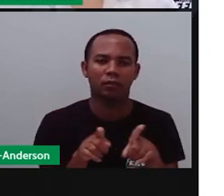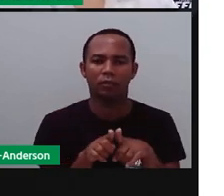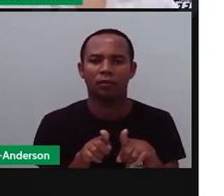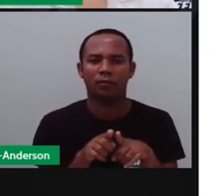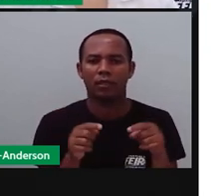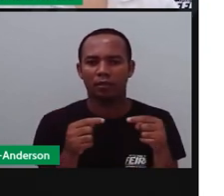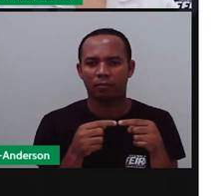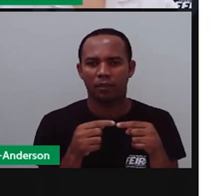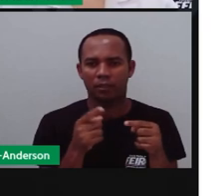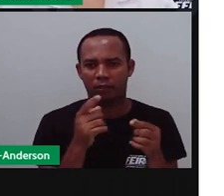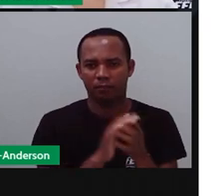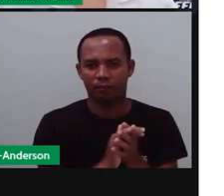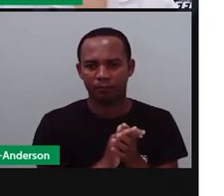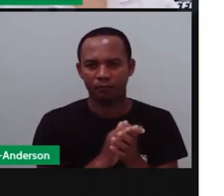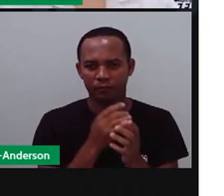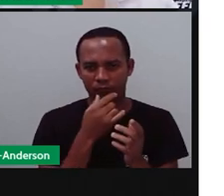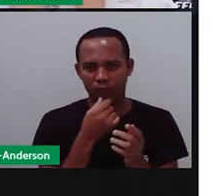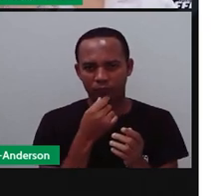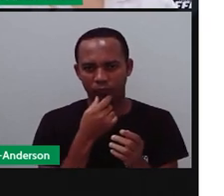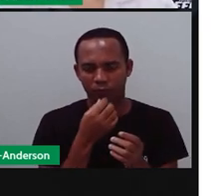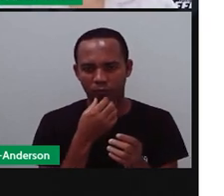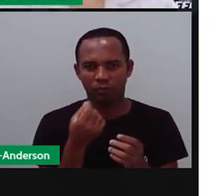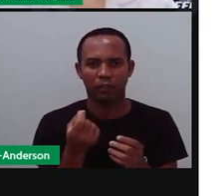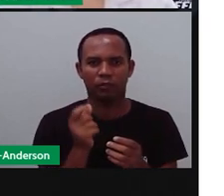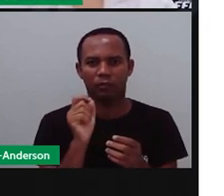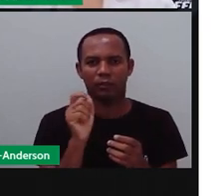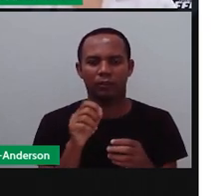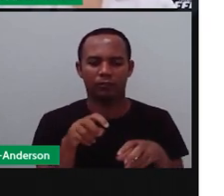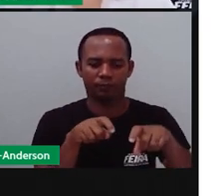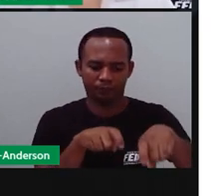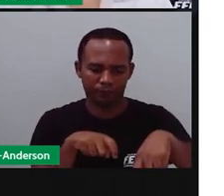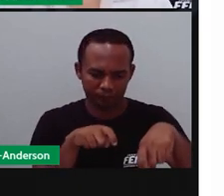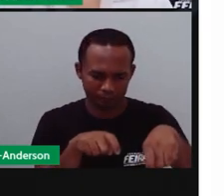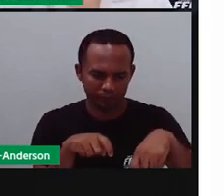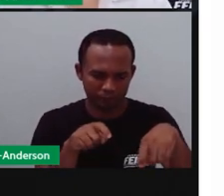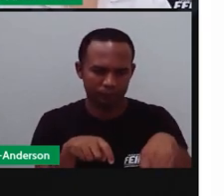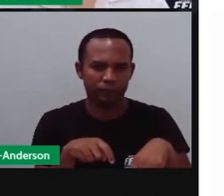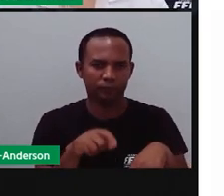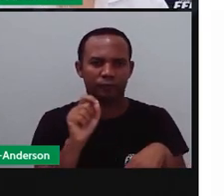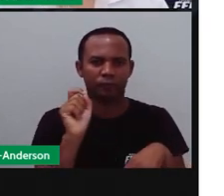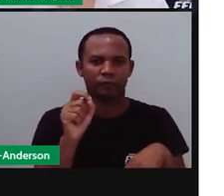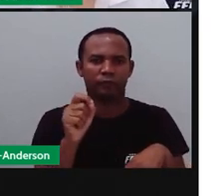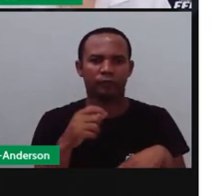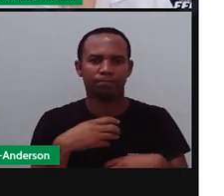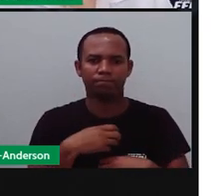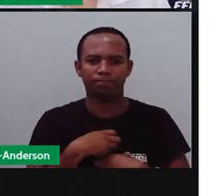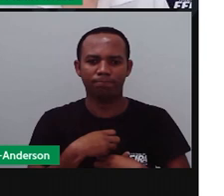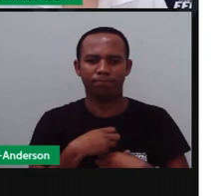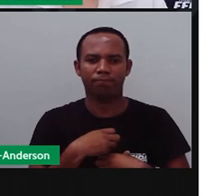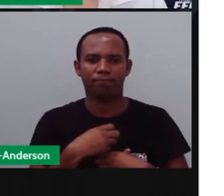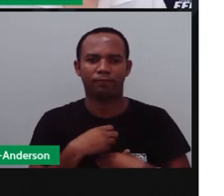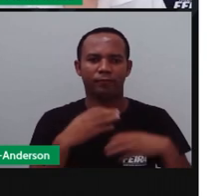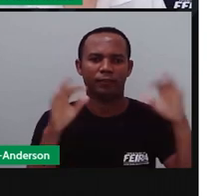né? Então, o agricultor, quando a colheita é farta, ele sente-se feliz e o quê?